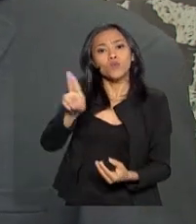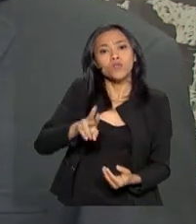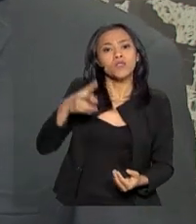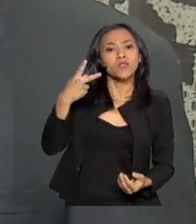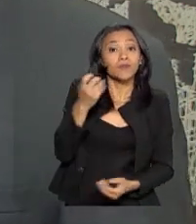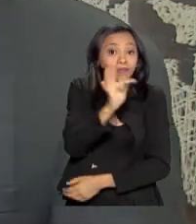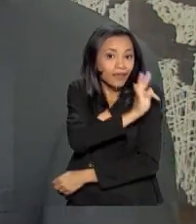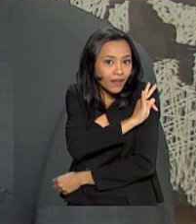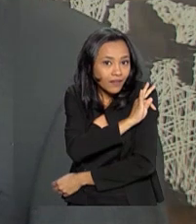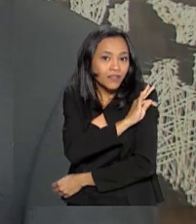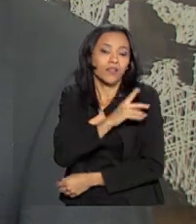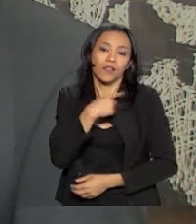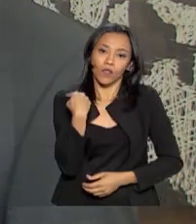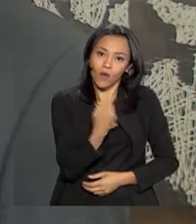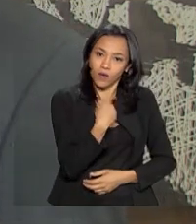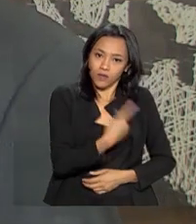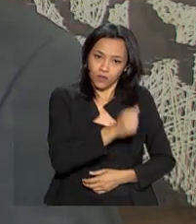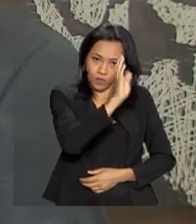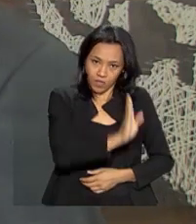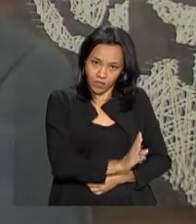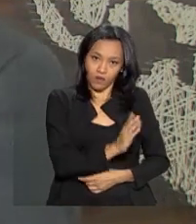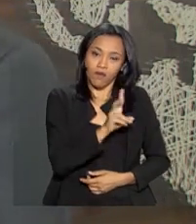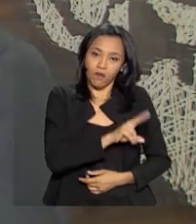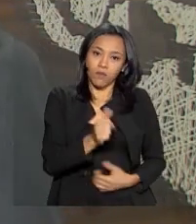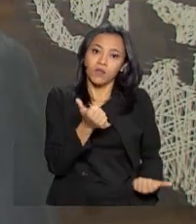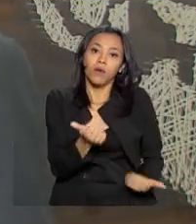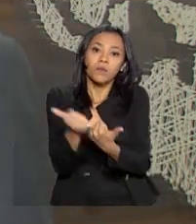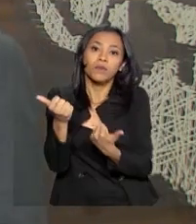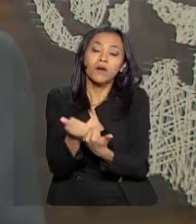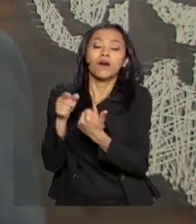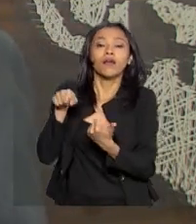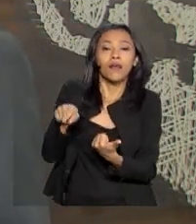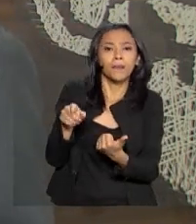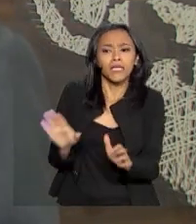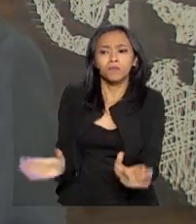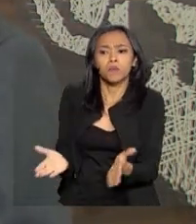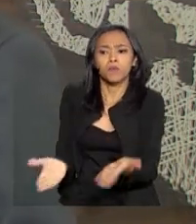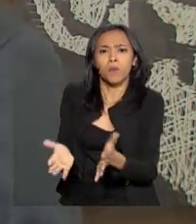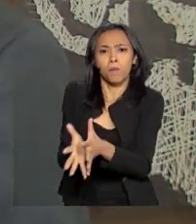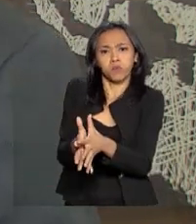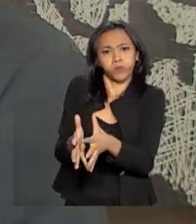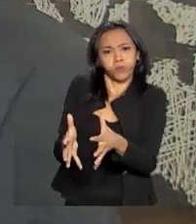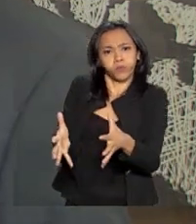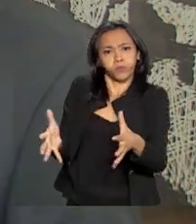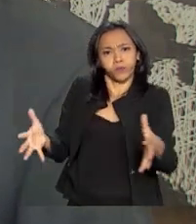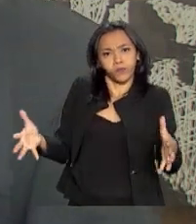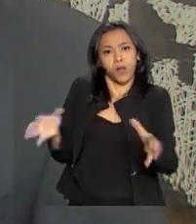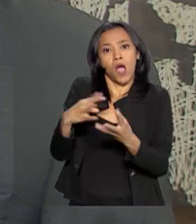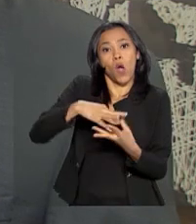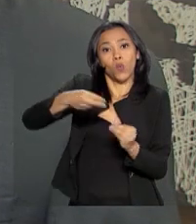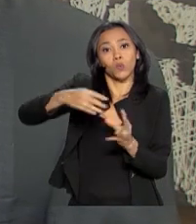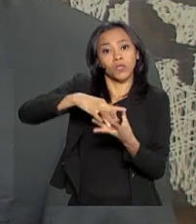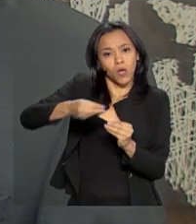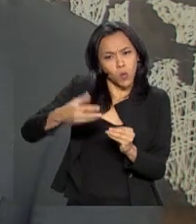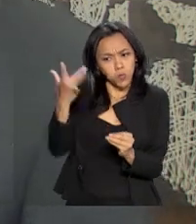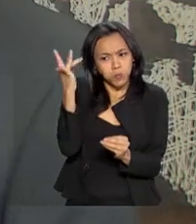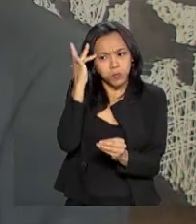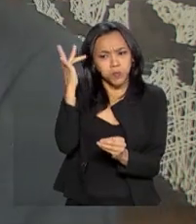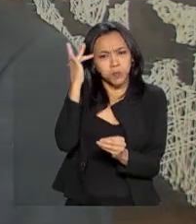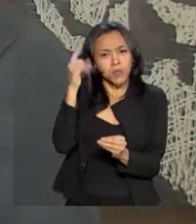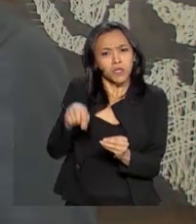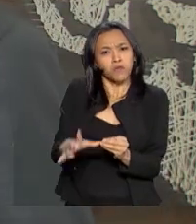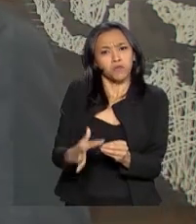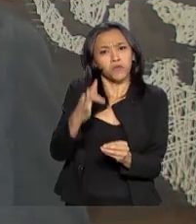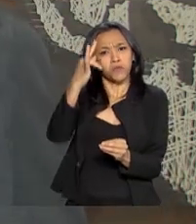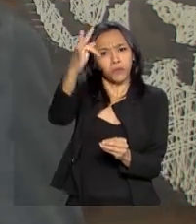for Mais Togo, aumentar, contribuir para o aumento da produção de algodão, sendo um algodão de qualidade que possa